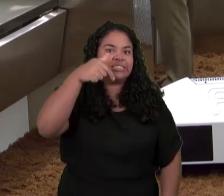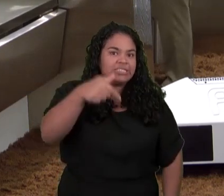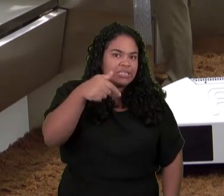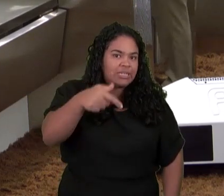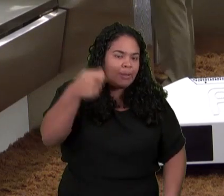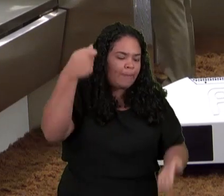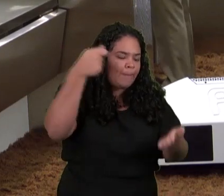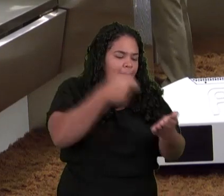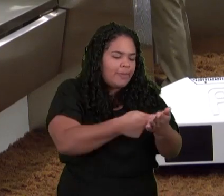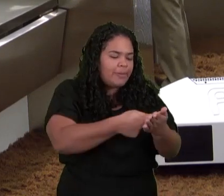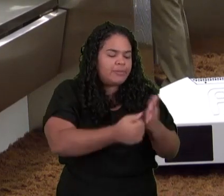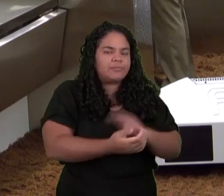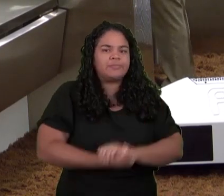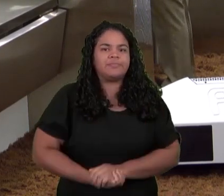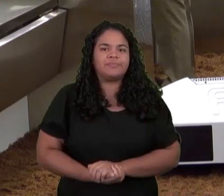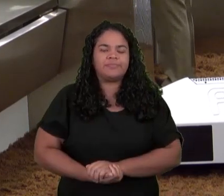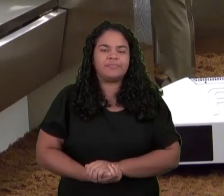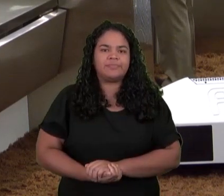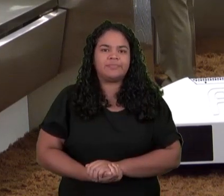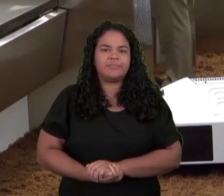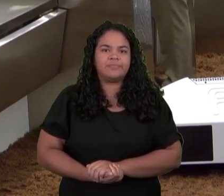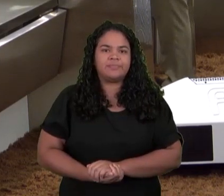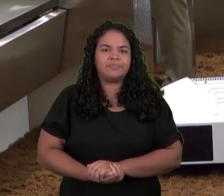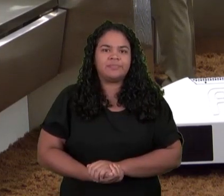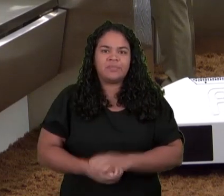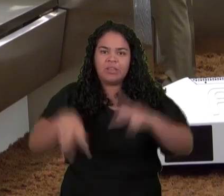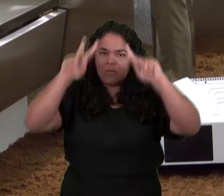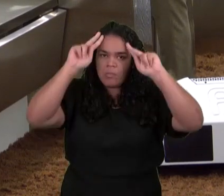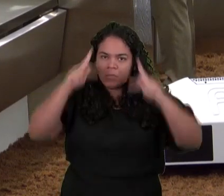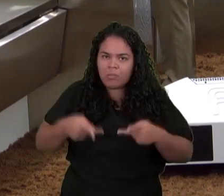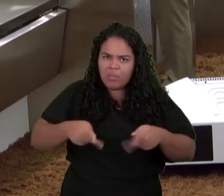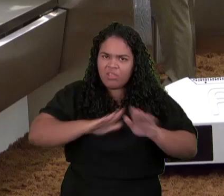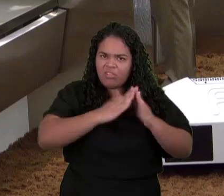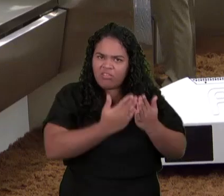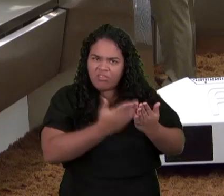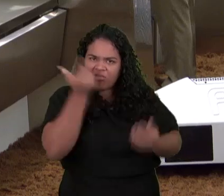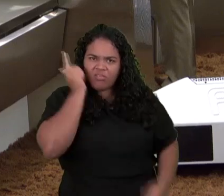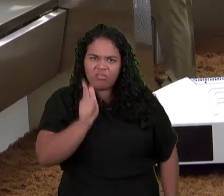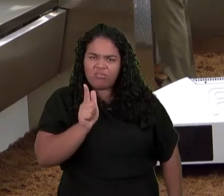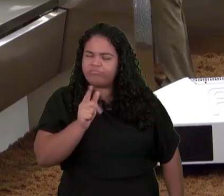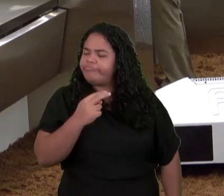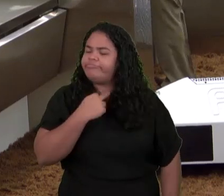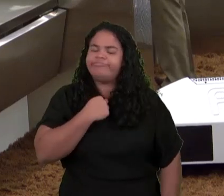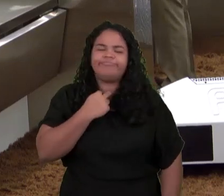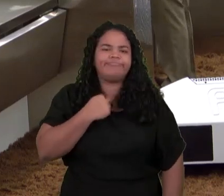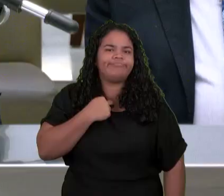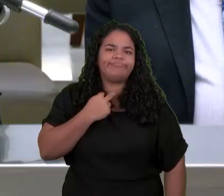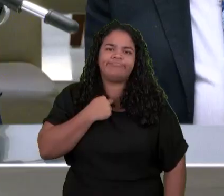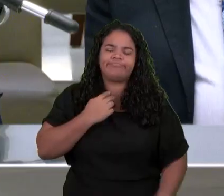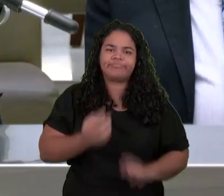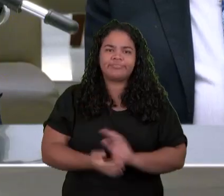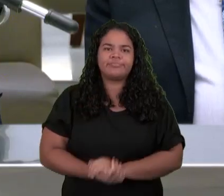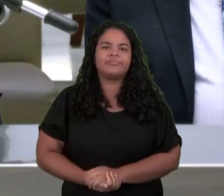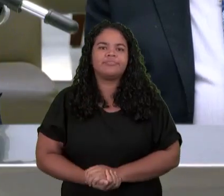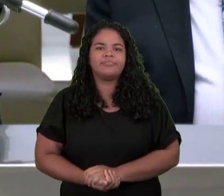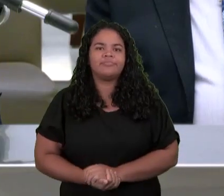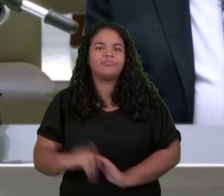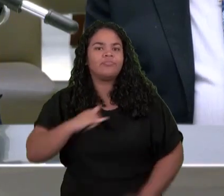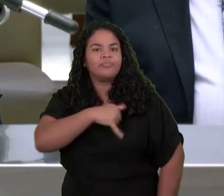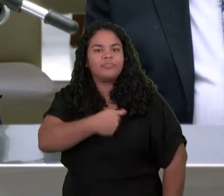E diante Daquele cenário A Bíblia diz Que ele vê Um anjo Forte